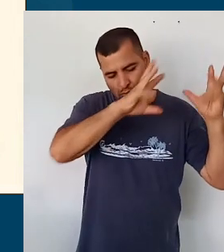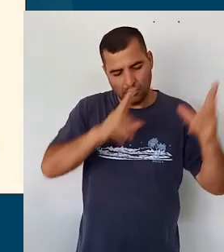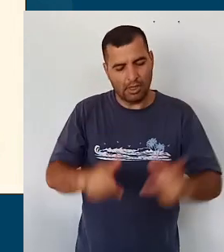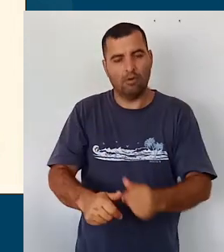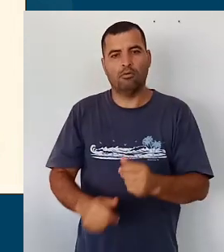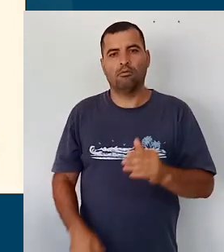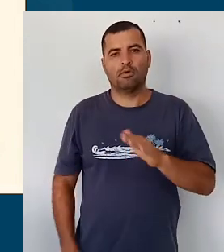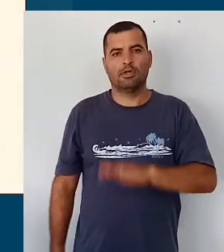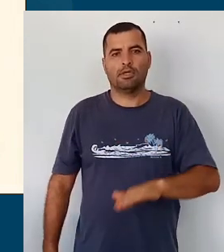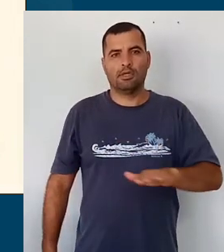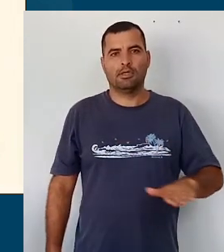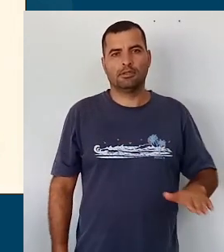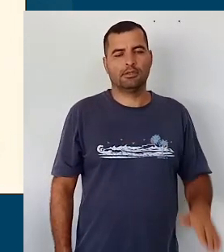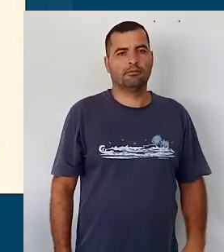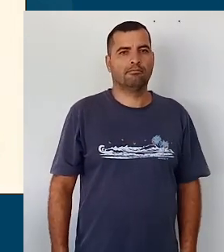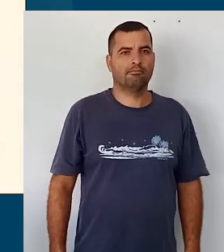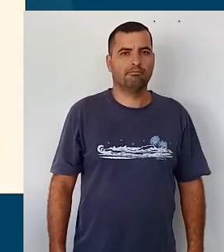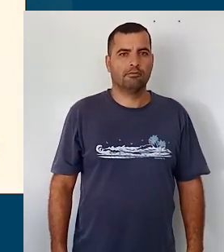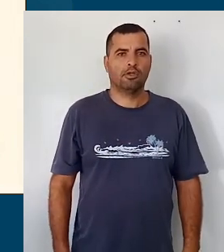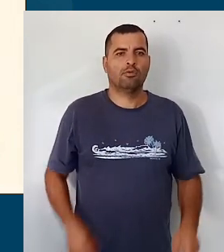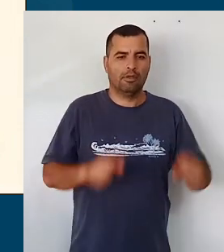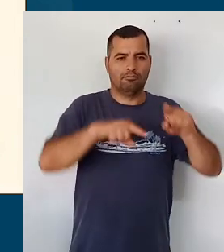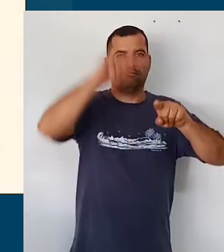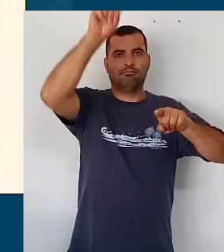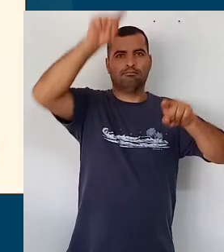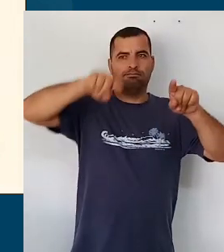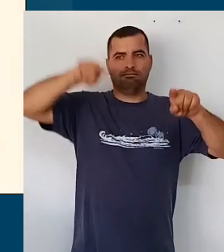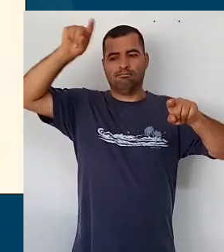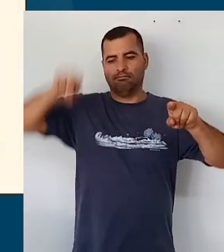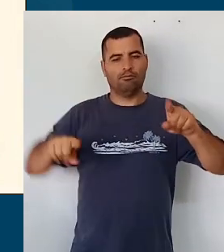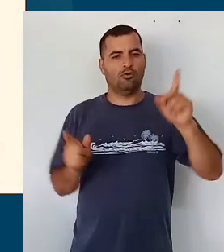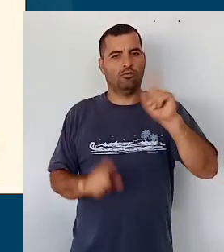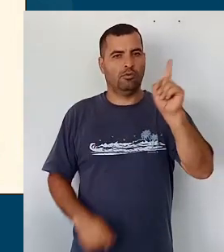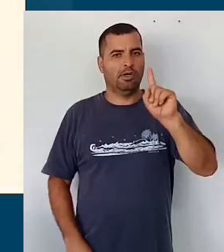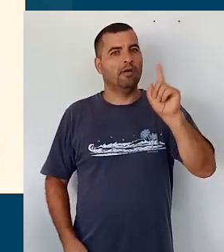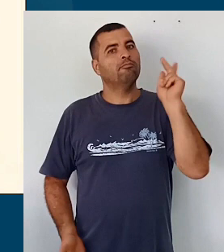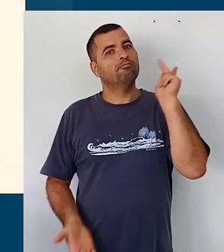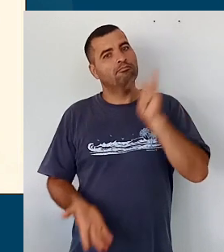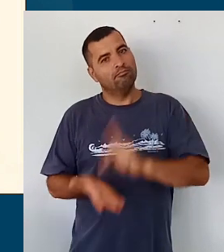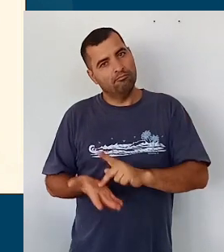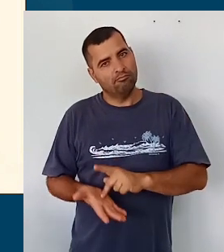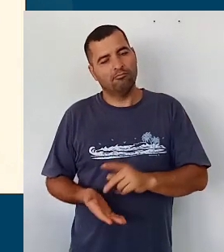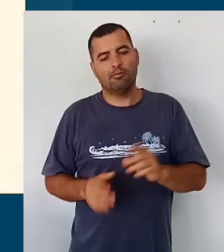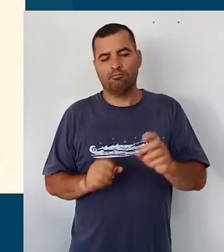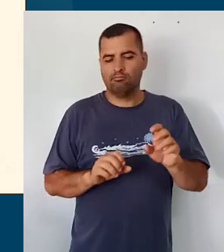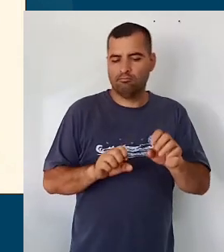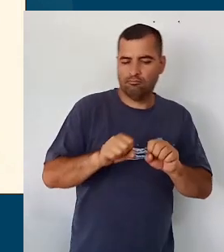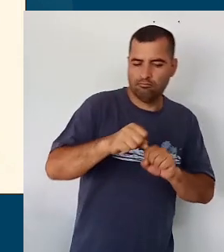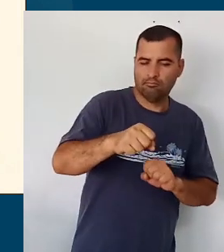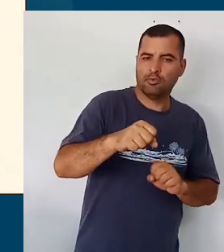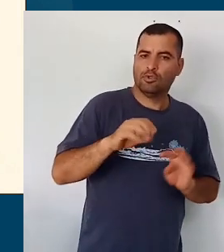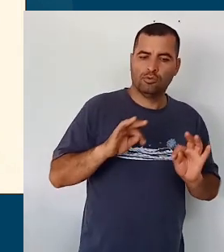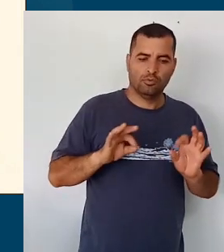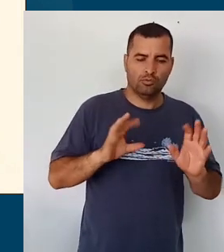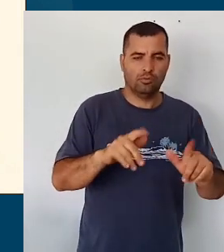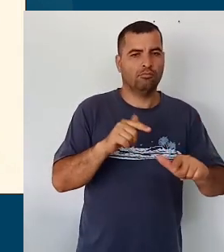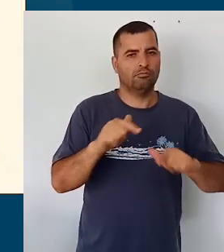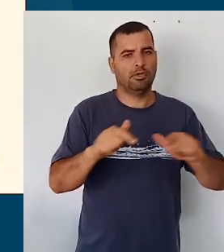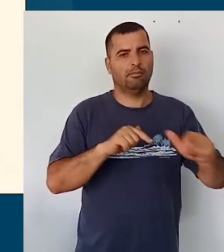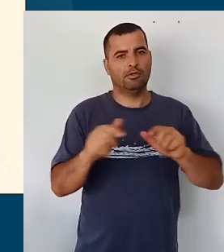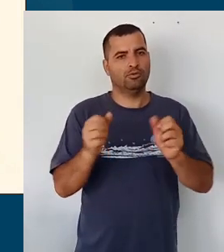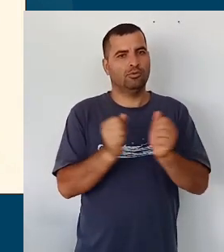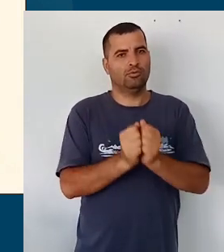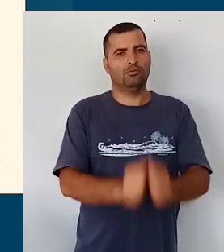pode ser um instrumento ali classificatório, mas tem que ser um instrumento de fato formativo para todo mundo que está envolvido no processo.